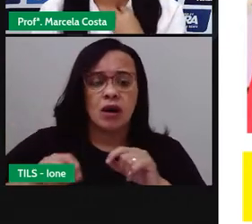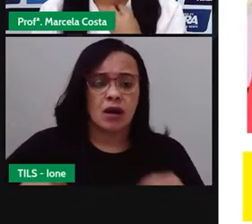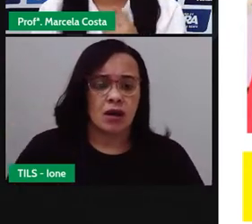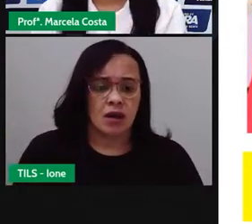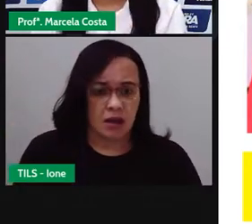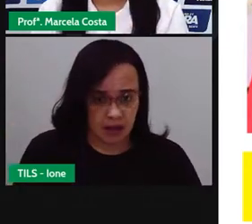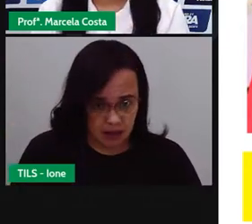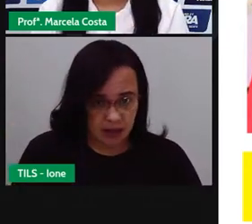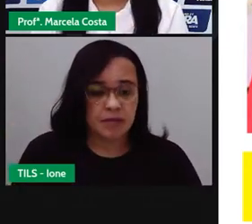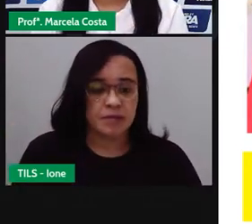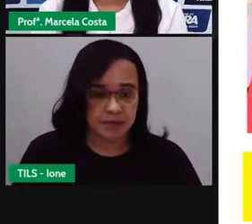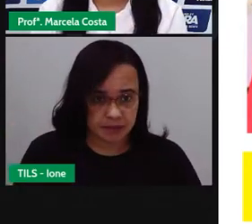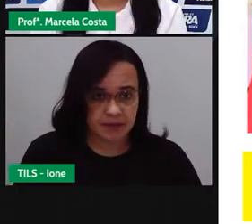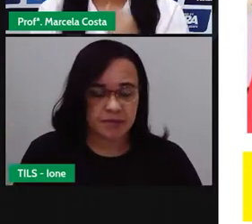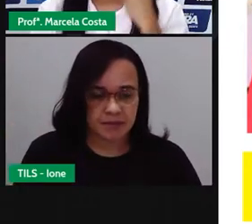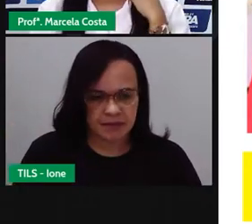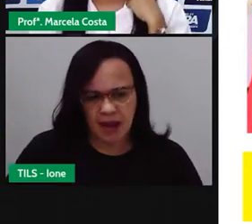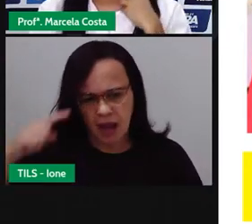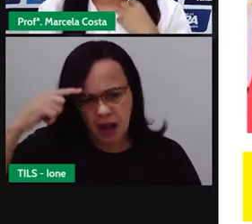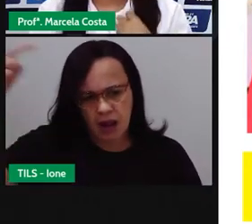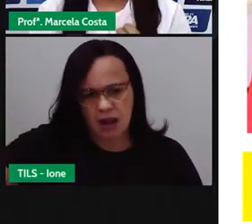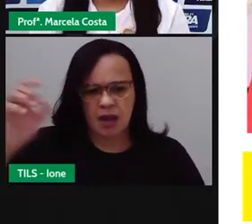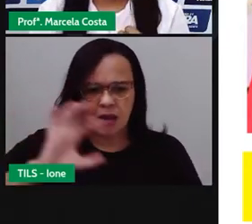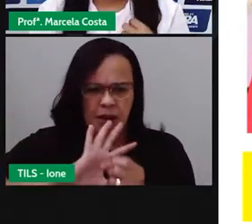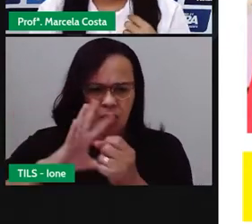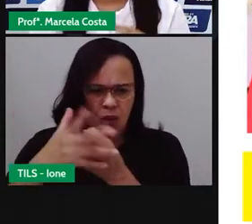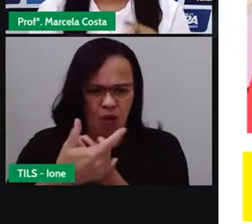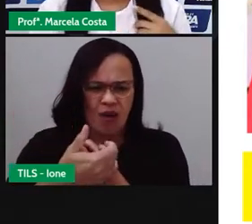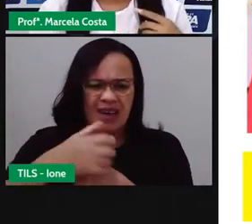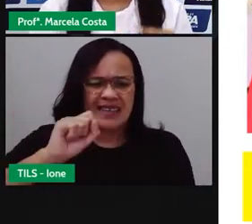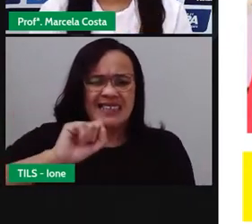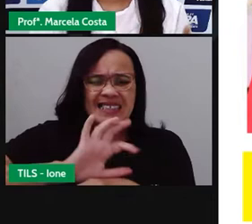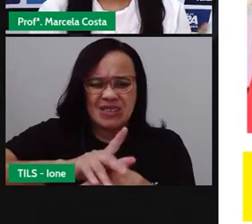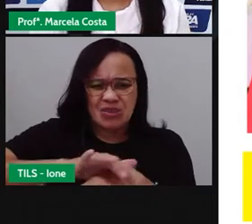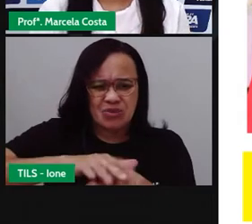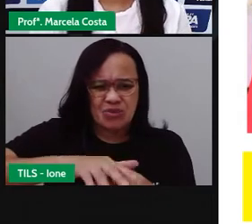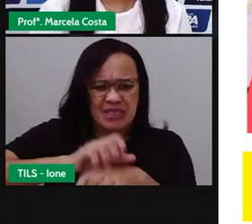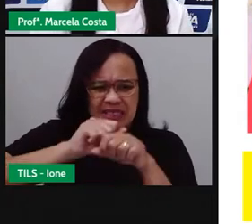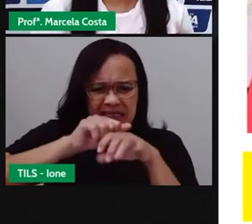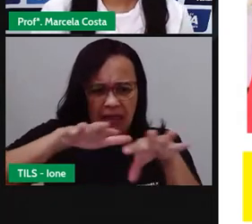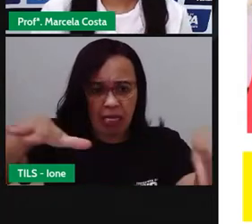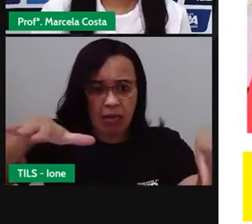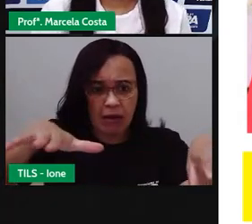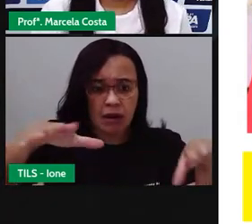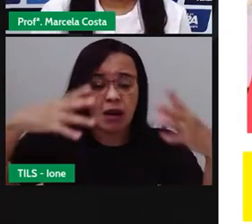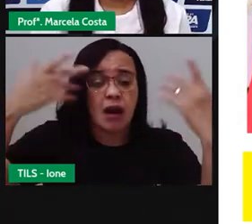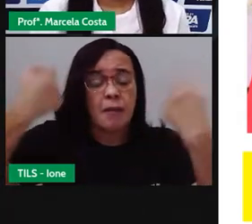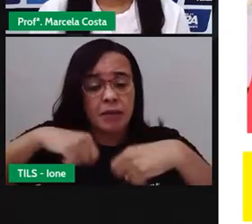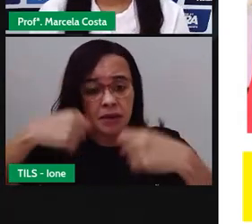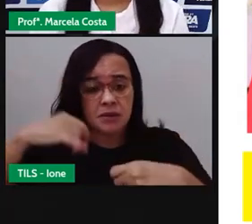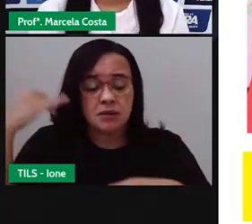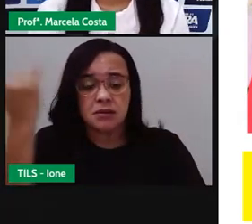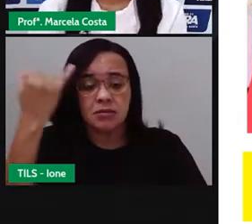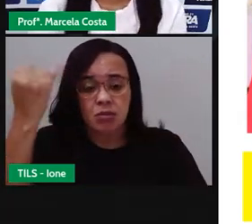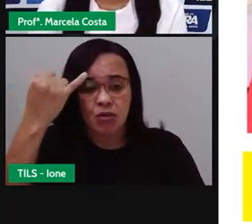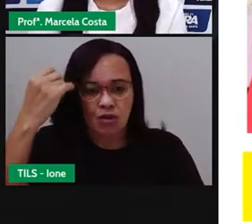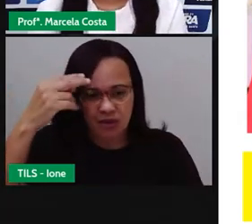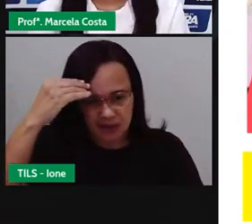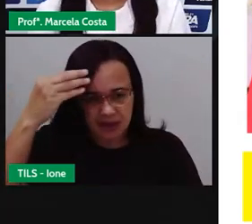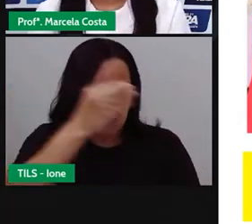em que nós estamos iniciando a pandemia do coronavírus, é muito importante usar o álcool em gel. Então,